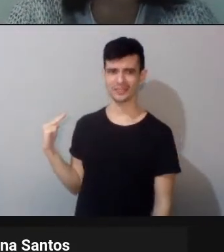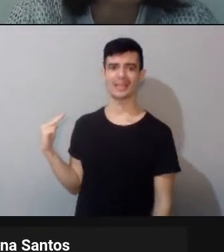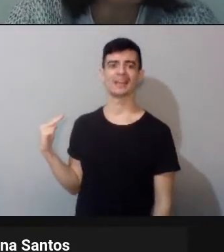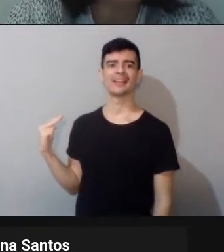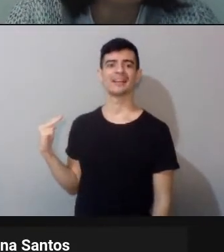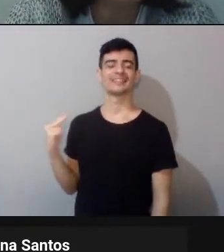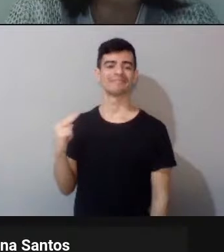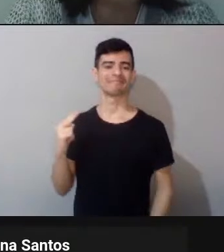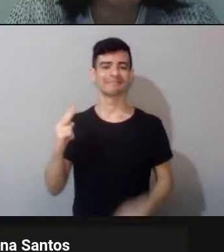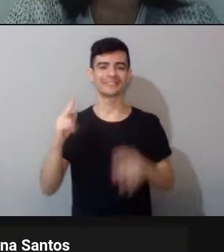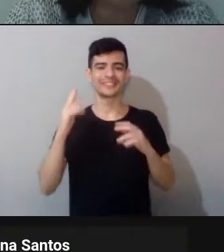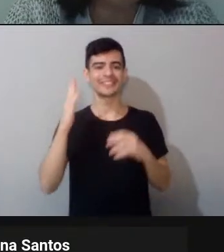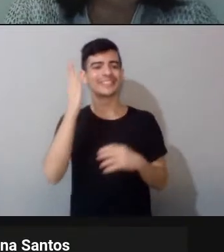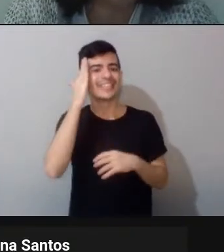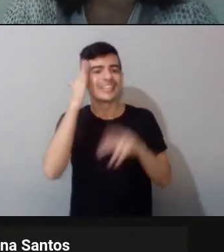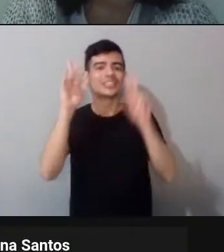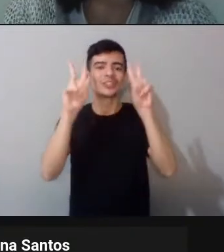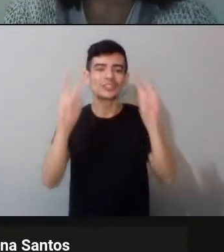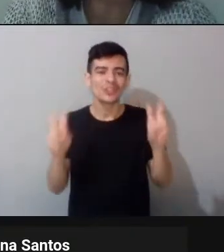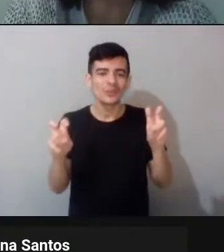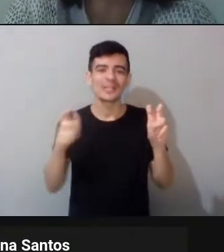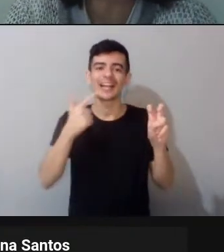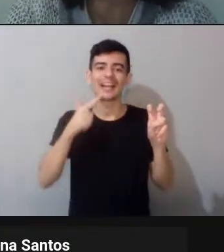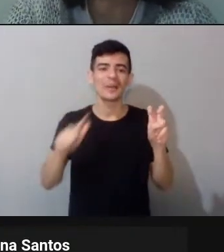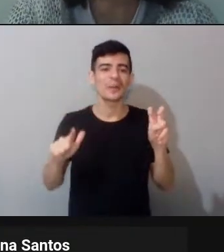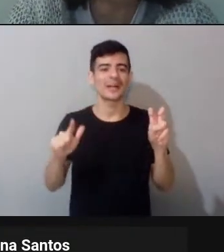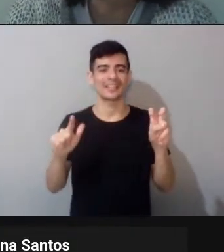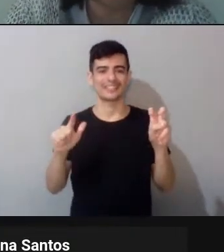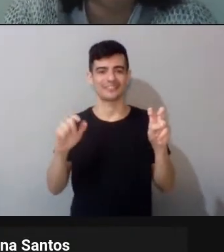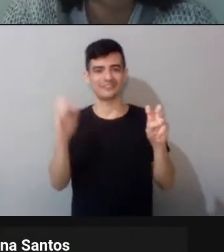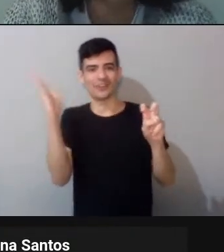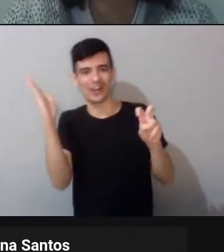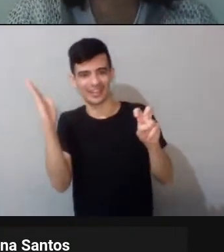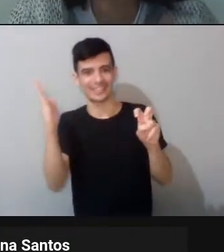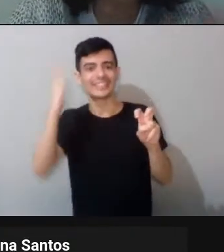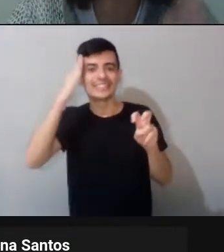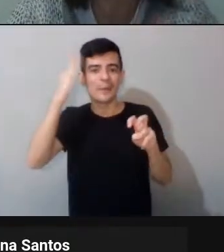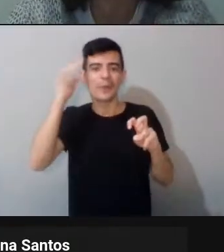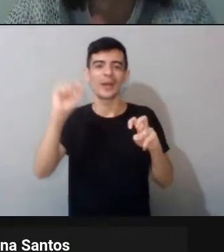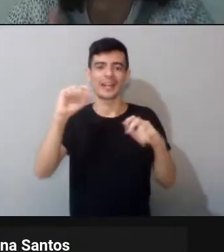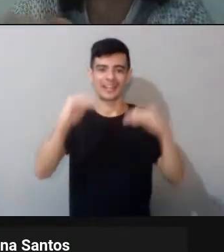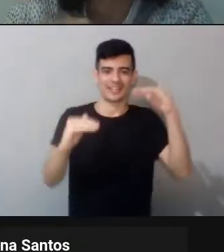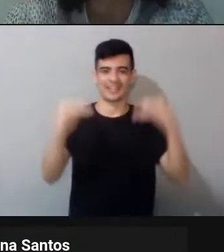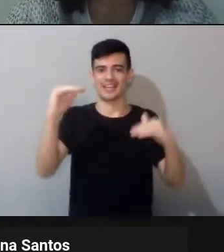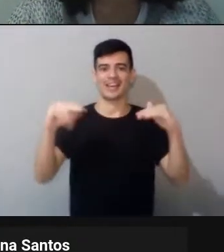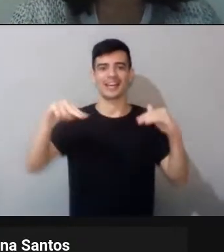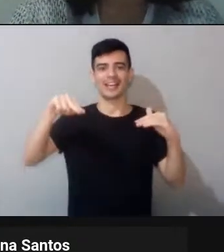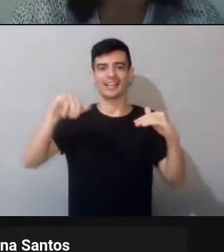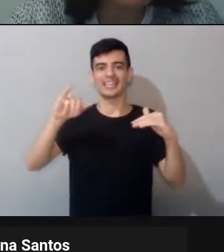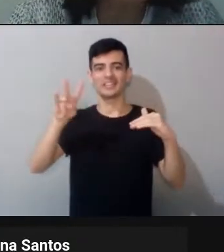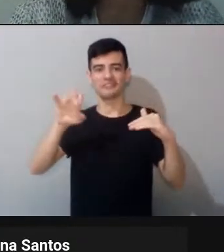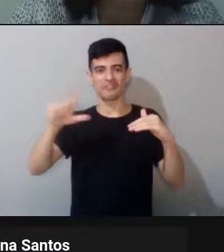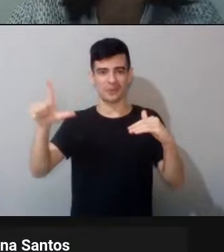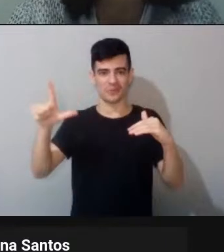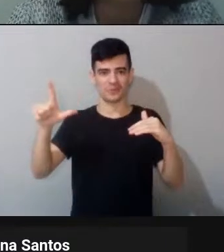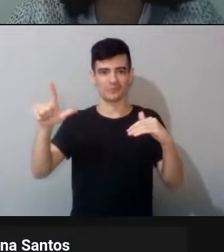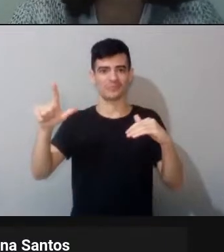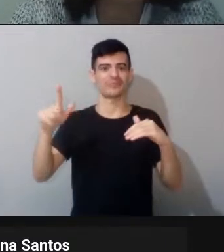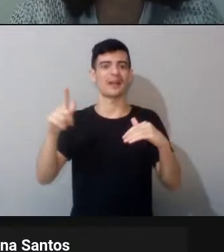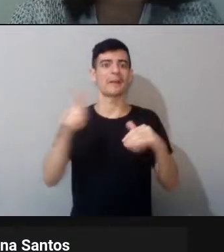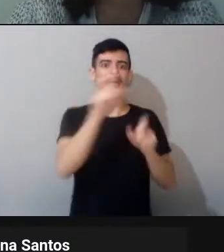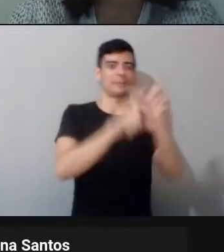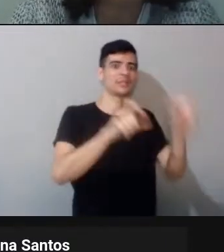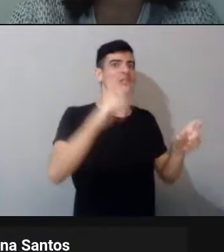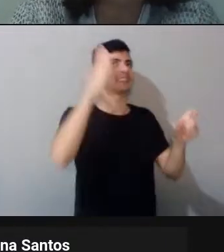estrangeira, inclusive de fazer nivelamento, né? Saber quem sabe mais, e dividir as turmas por, como se a gente pudesse